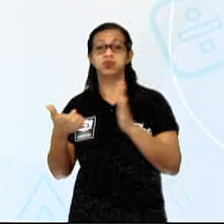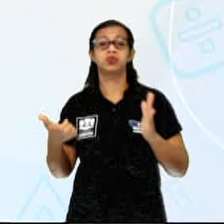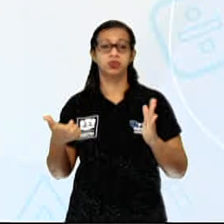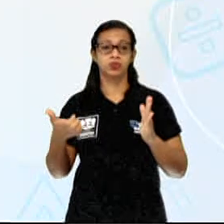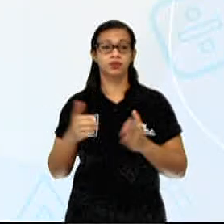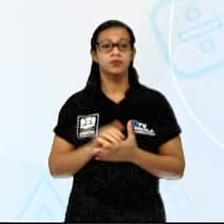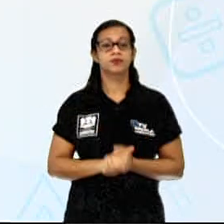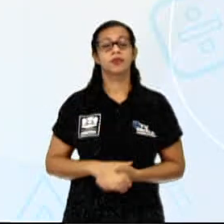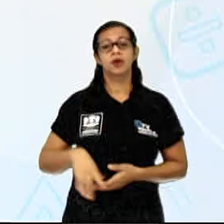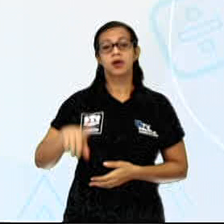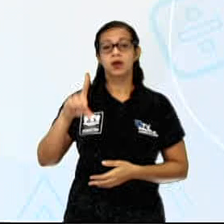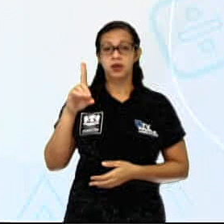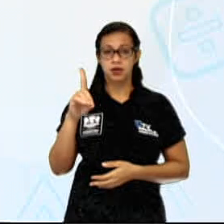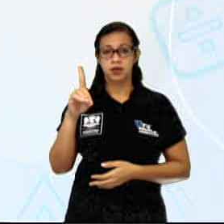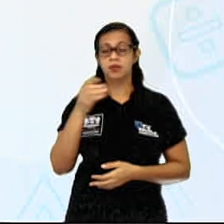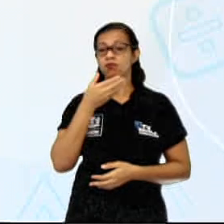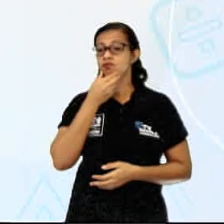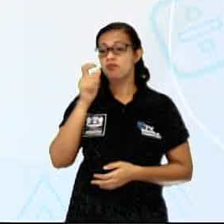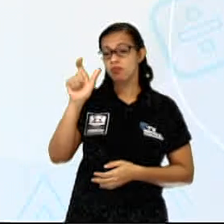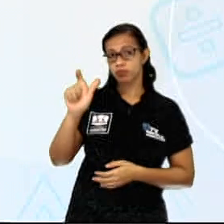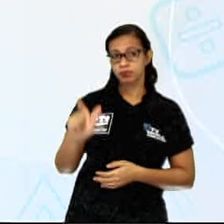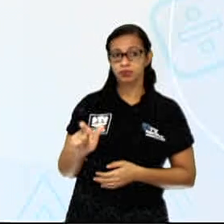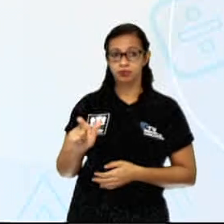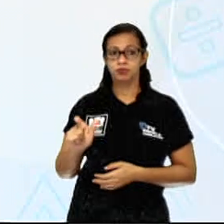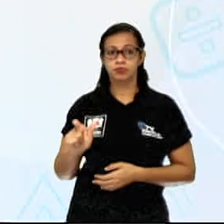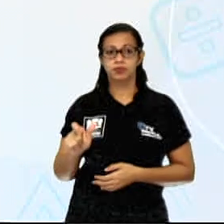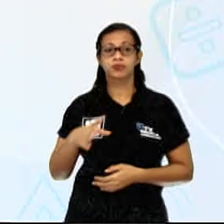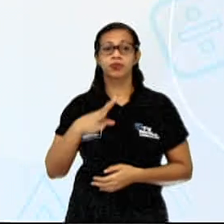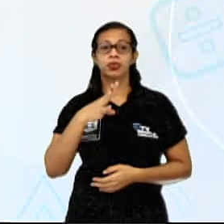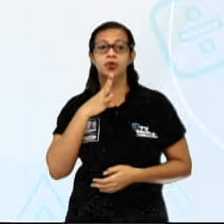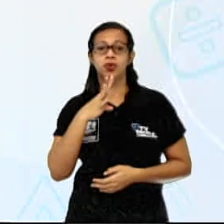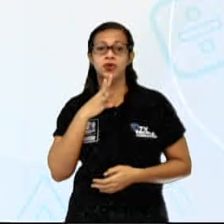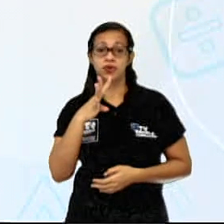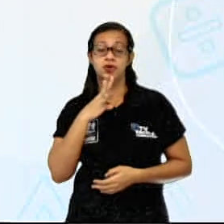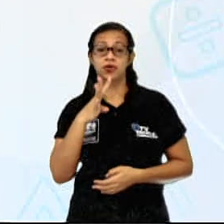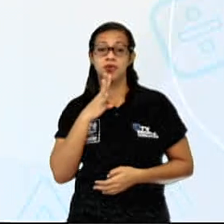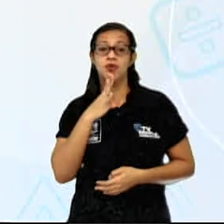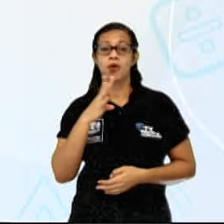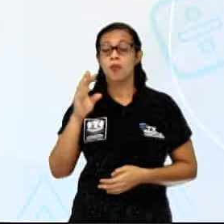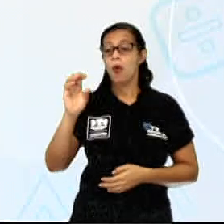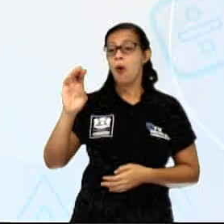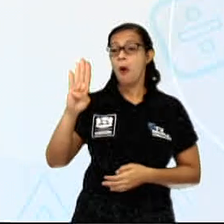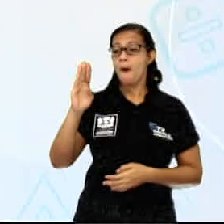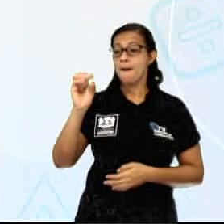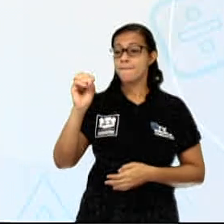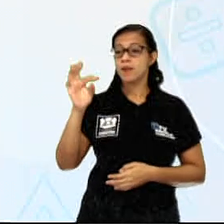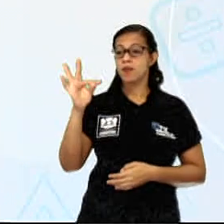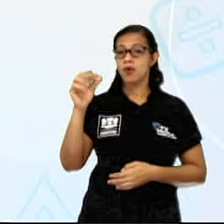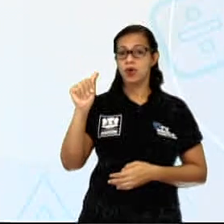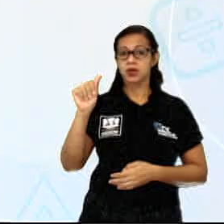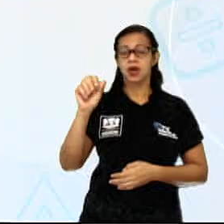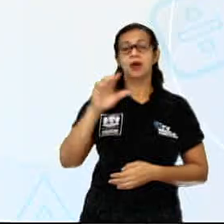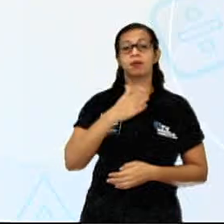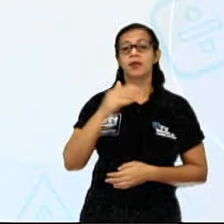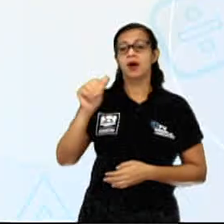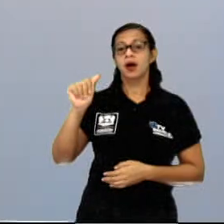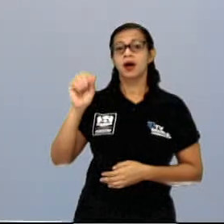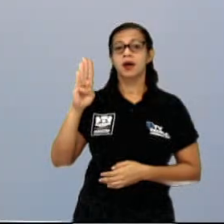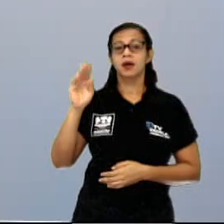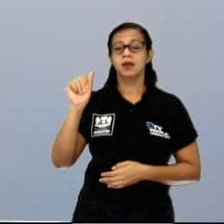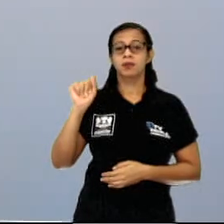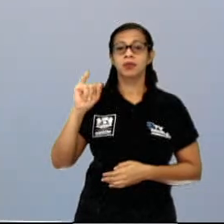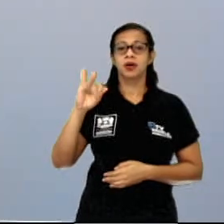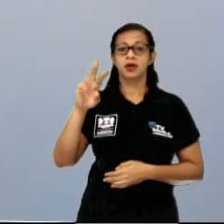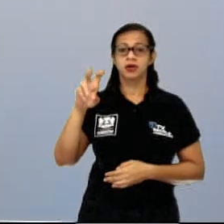o Prefeito Bota Abaixo. E, por fim, a letra E. Os despejos não afetaram a população mais